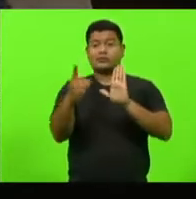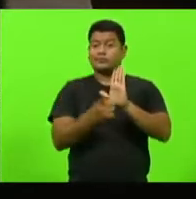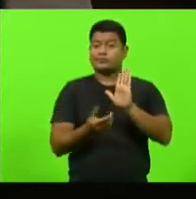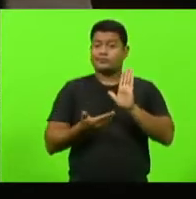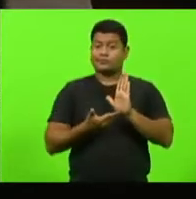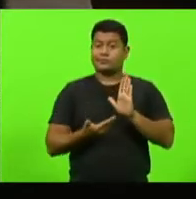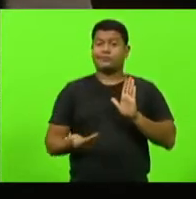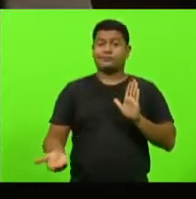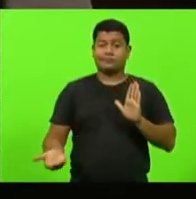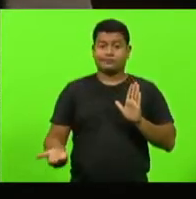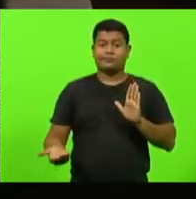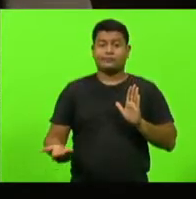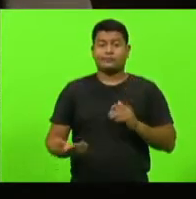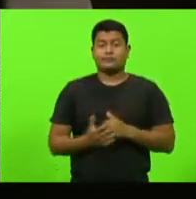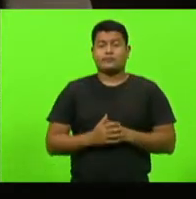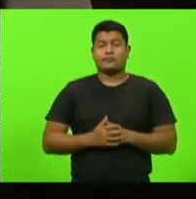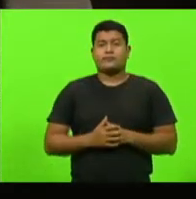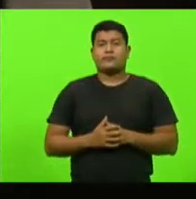E o seguinte,